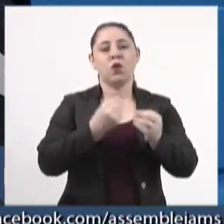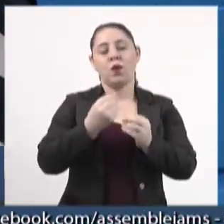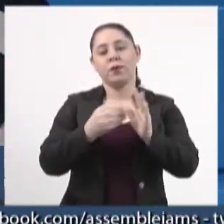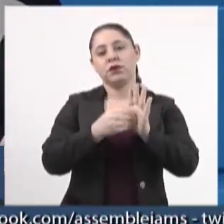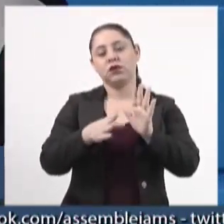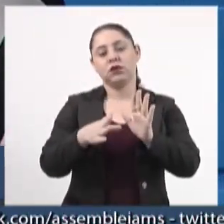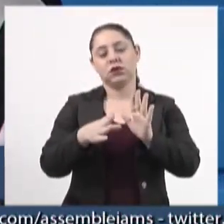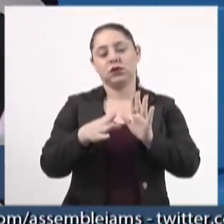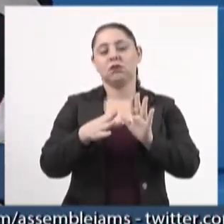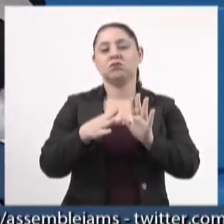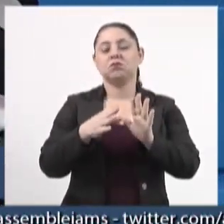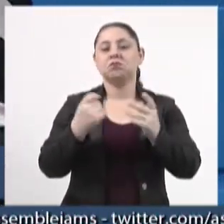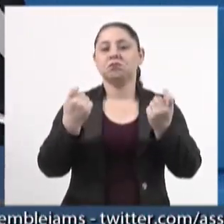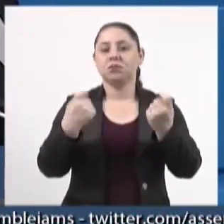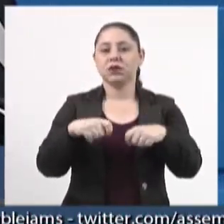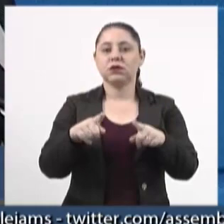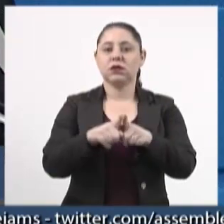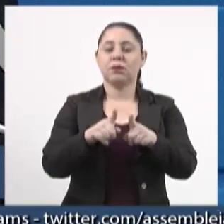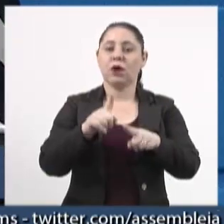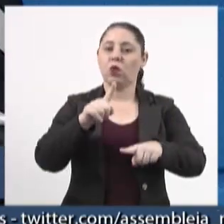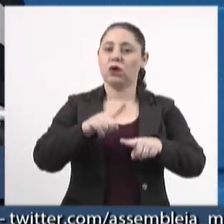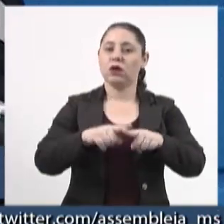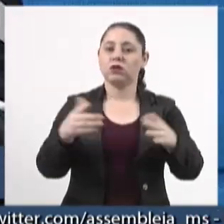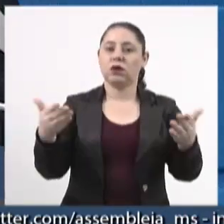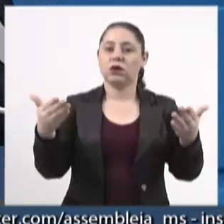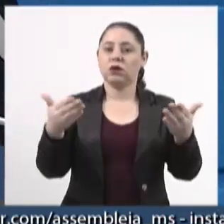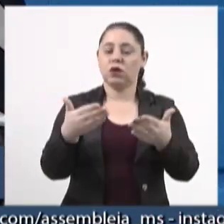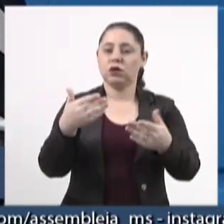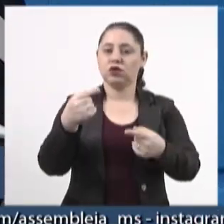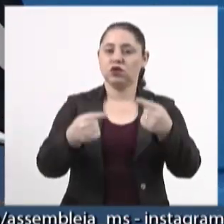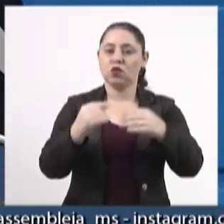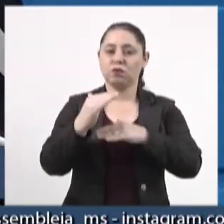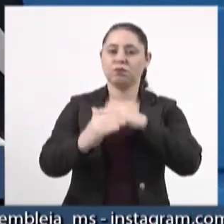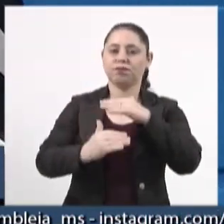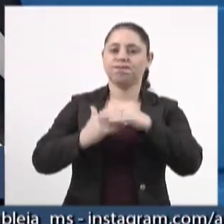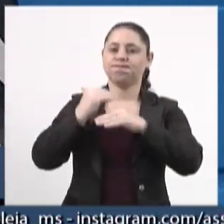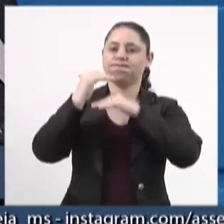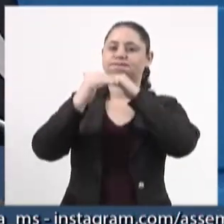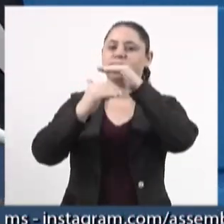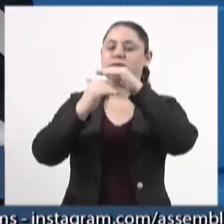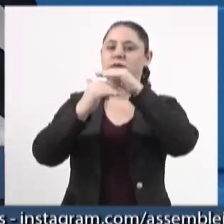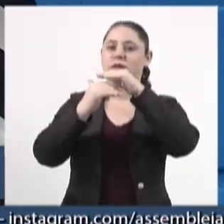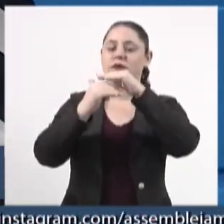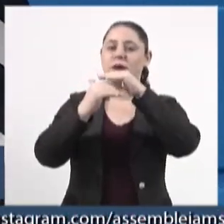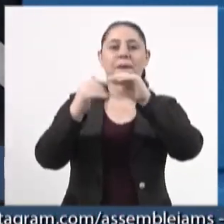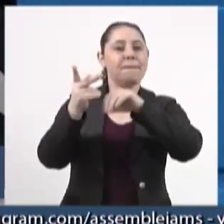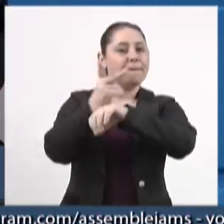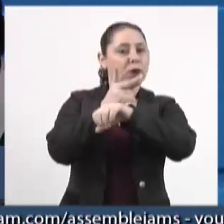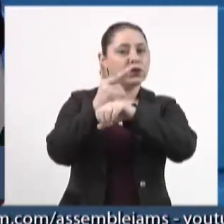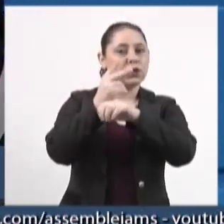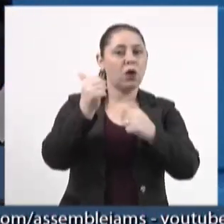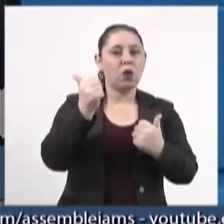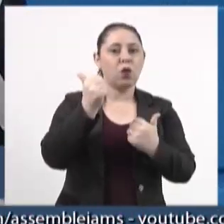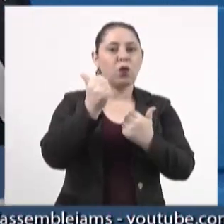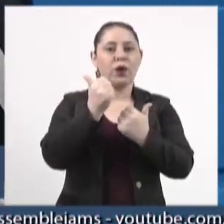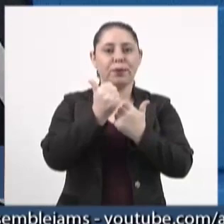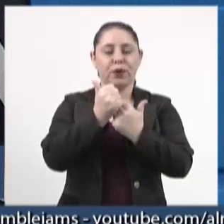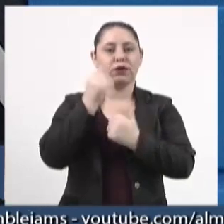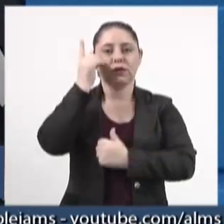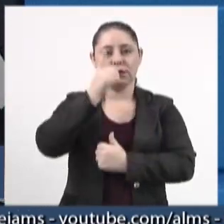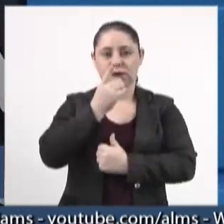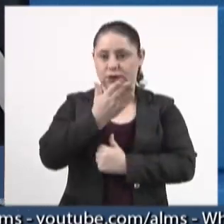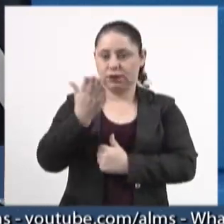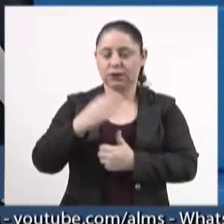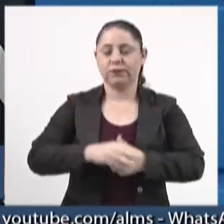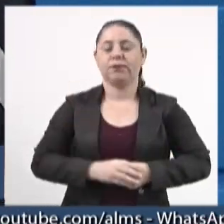indicação bastante oportuna e que é um caso que nós estamos avançando nesse Parlamento, vamos buscar o apoio dos nobres